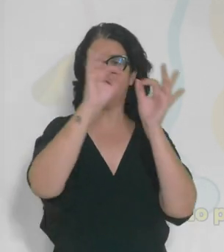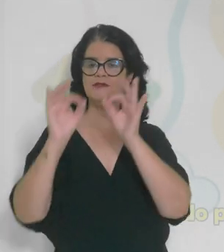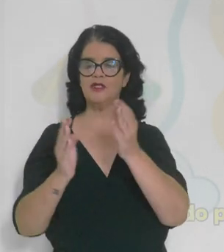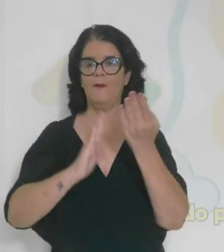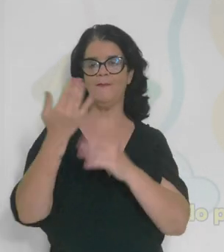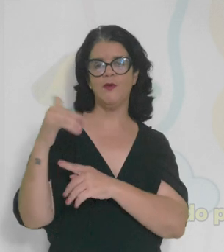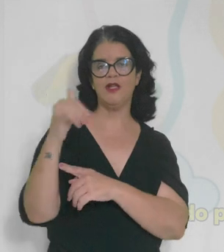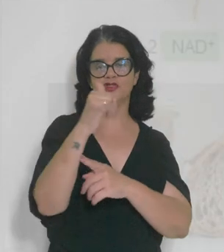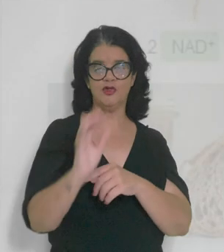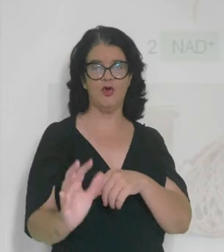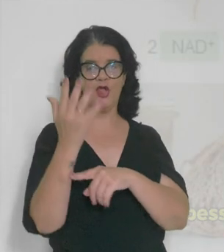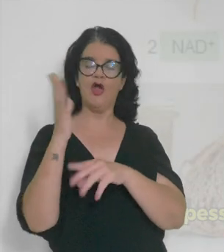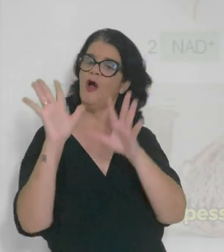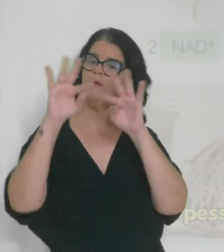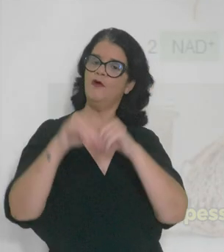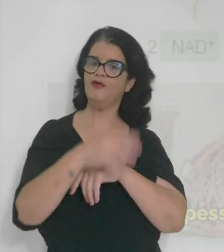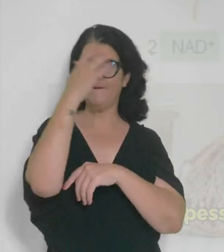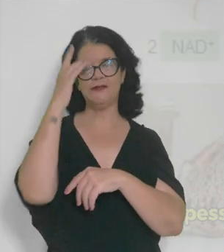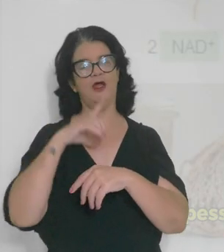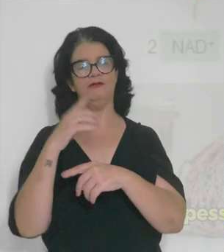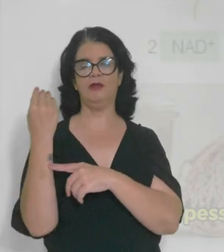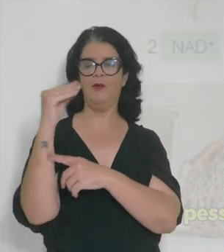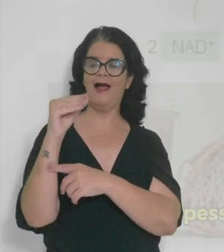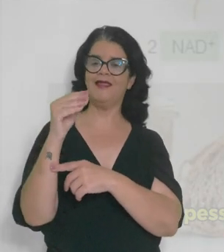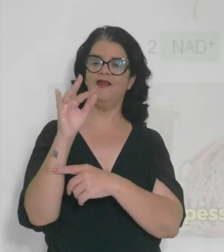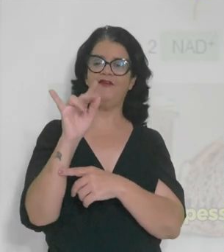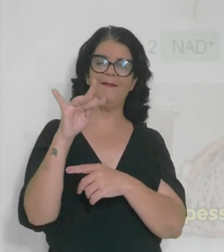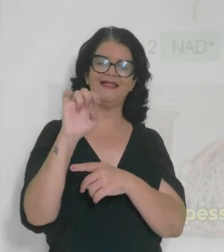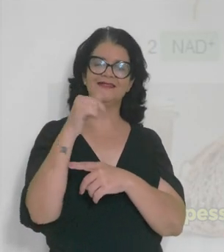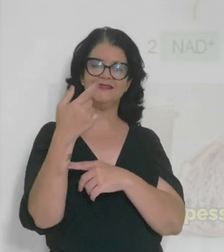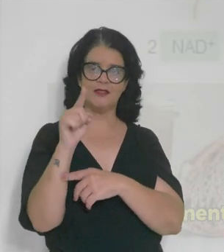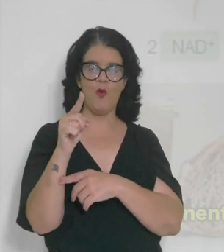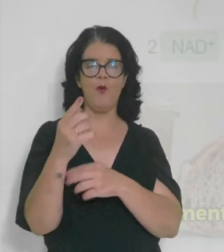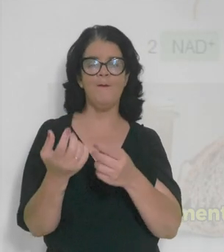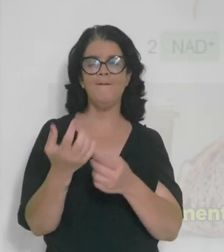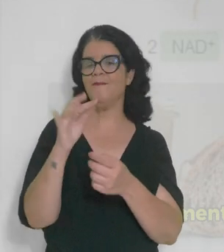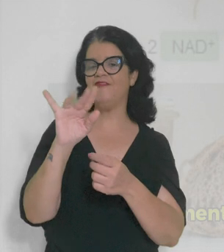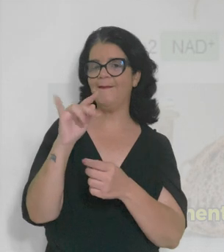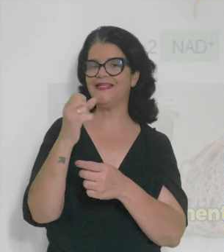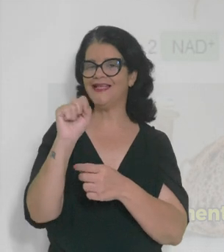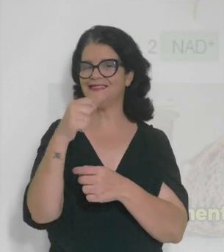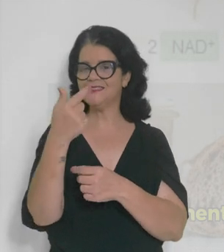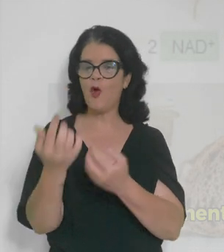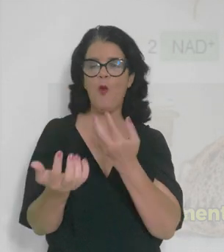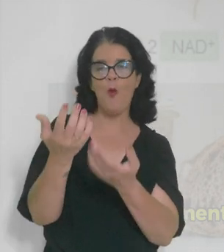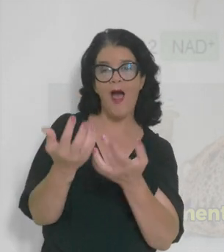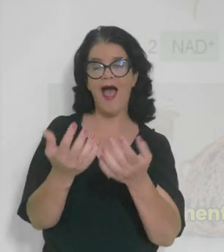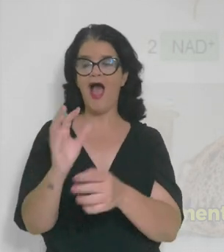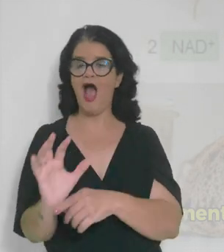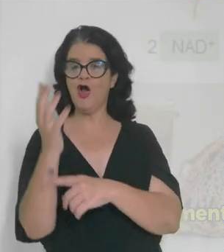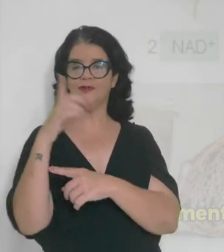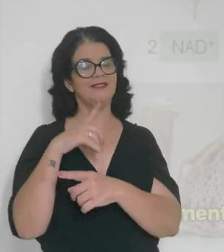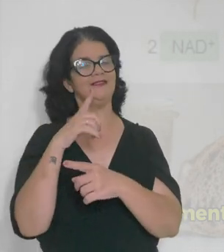bioenergético que ocorre. Por fim, pessoal, eu tenho aqui a fermentação, tá? Então, para a fermentação acontecer, eu tenho